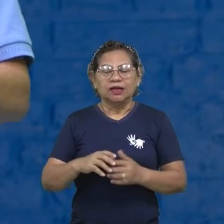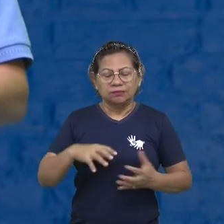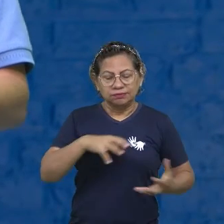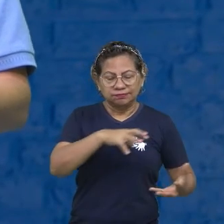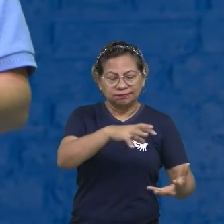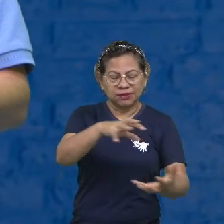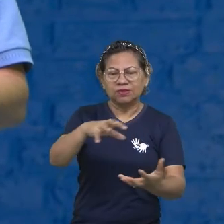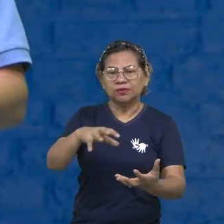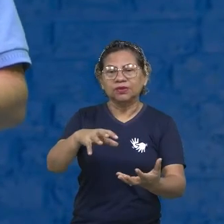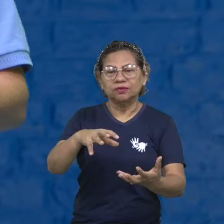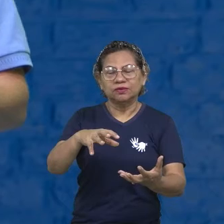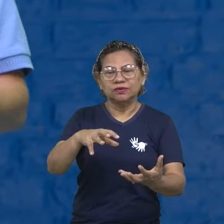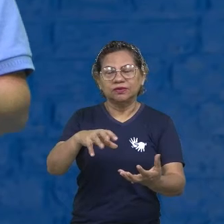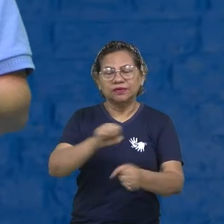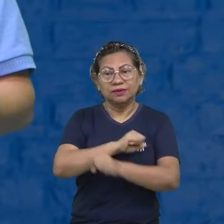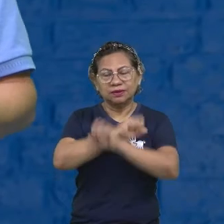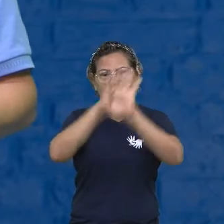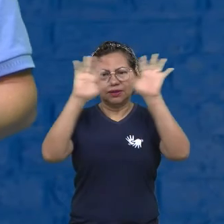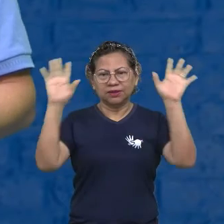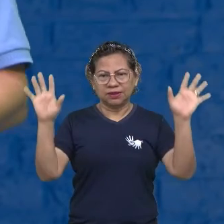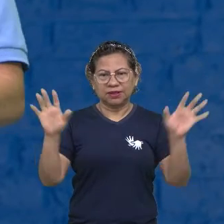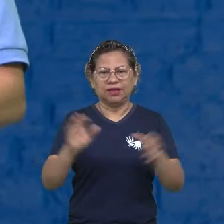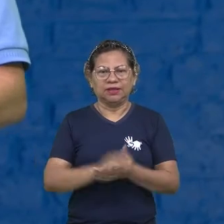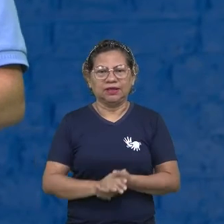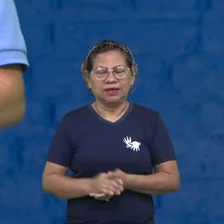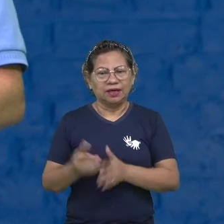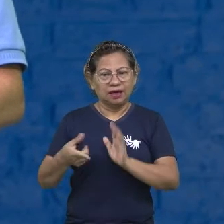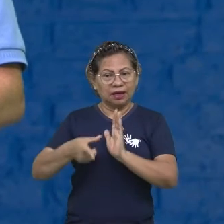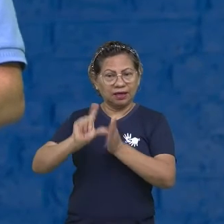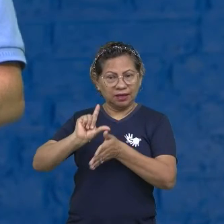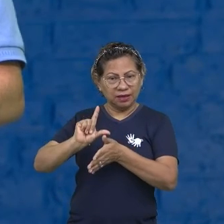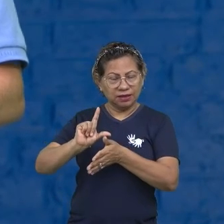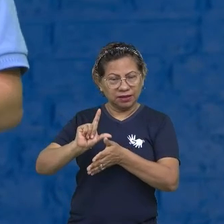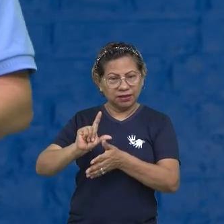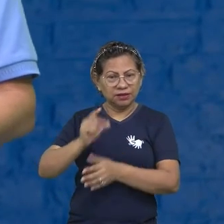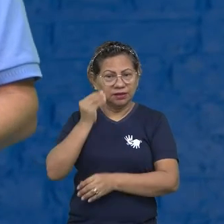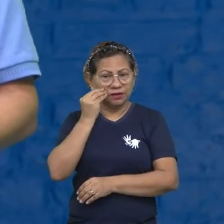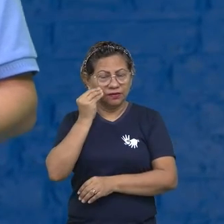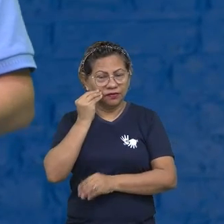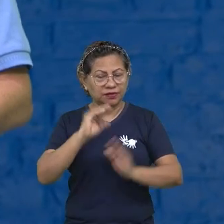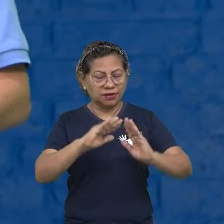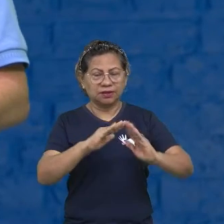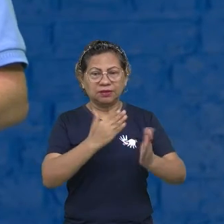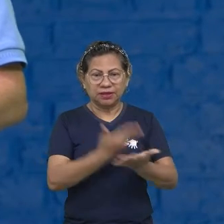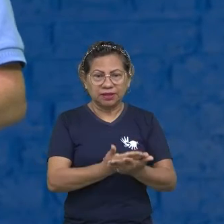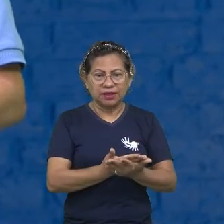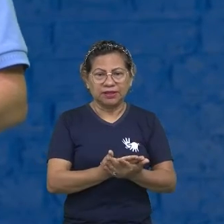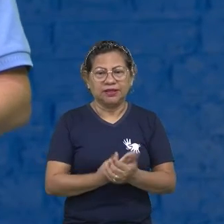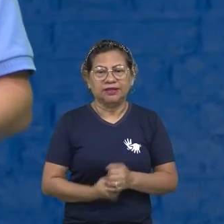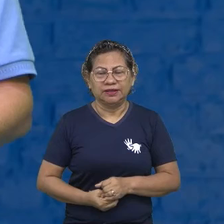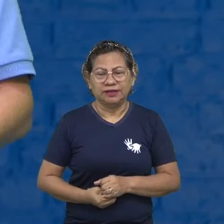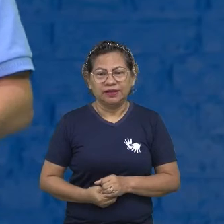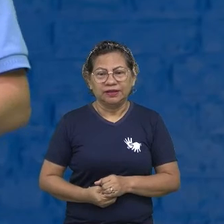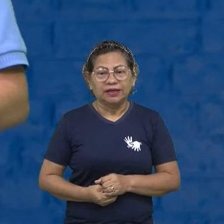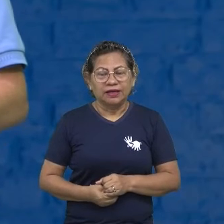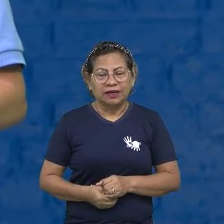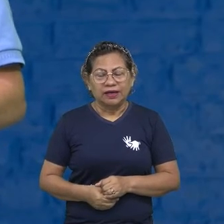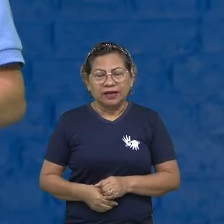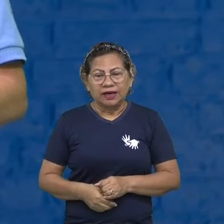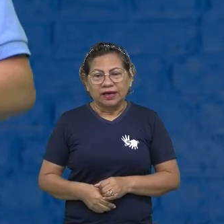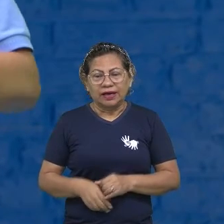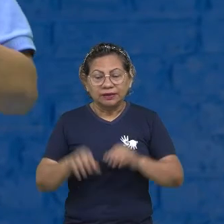agora, do projeto de vida, anteriormente eu assistia na minha casa, tem o ESP essa conversa, tem o Semeando